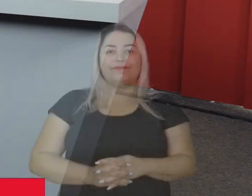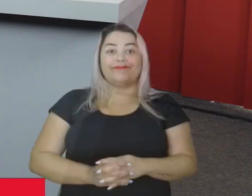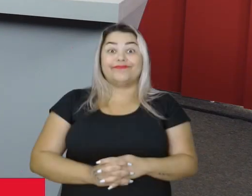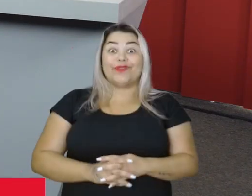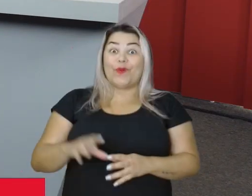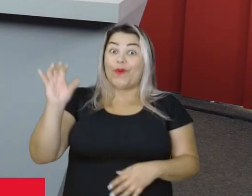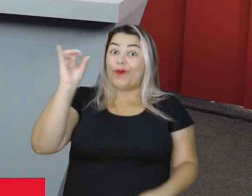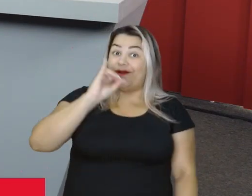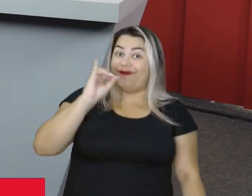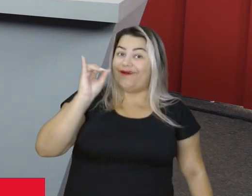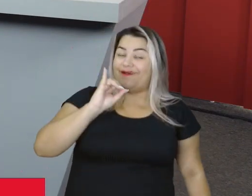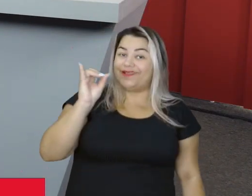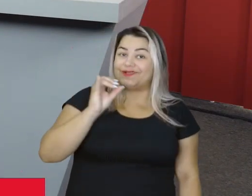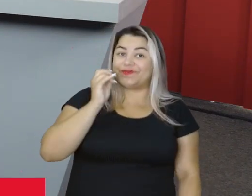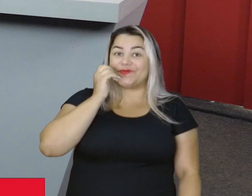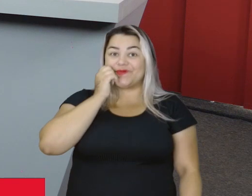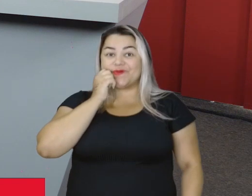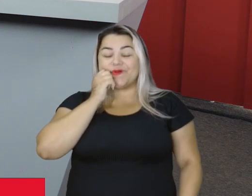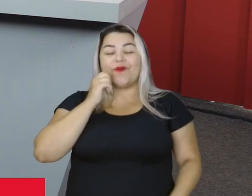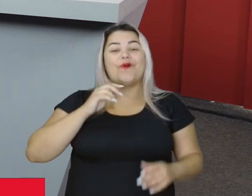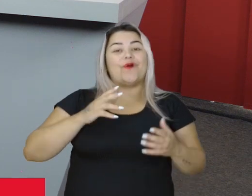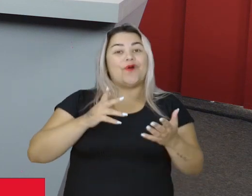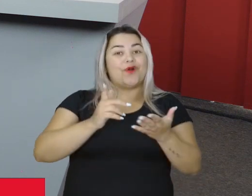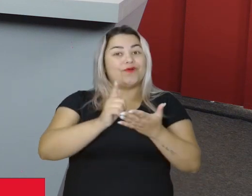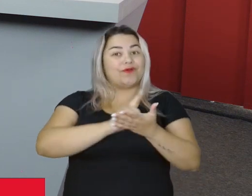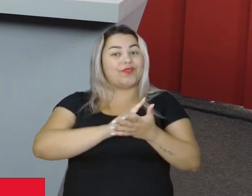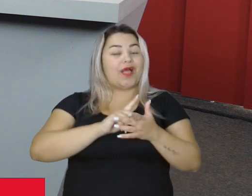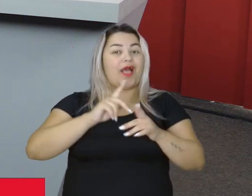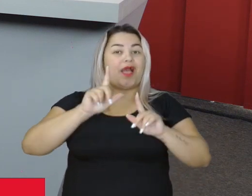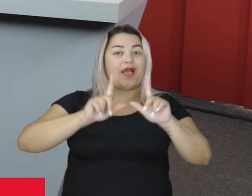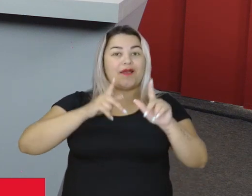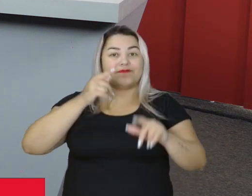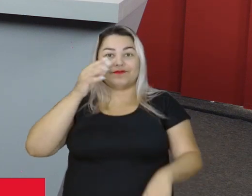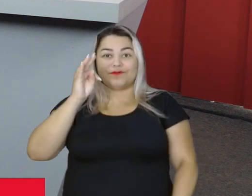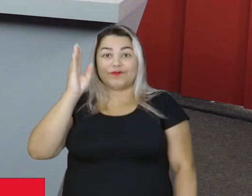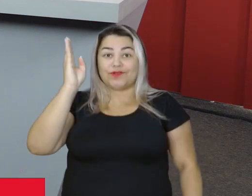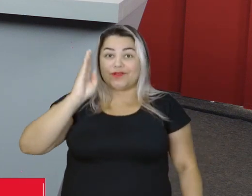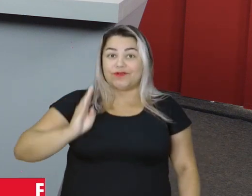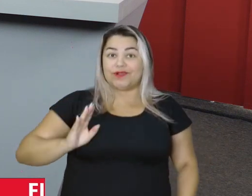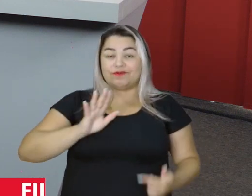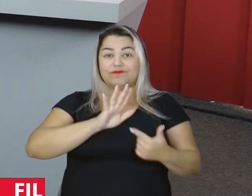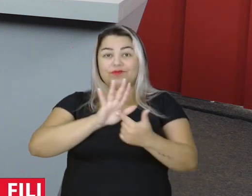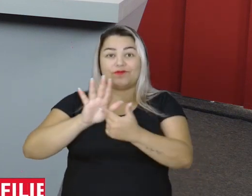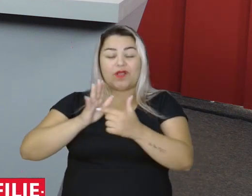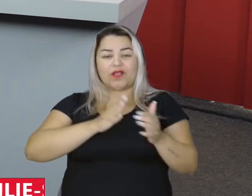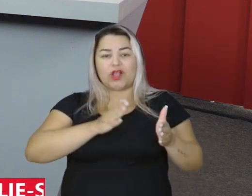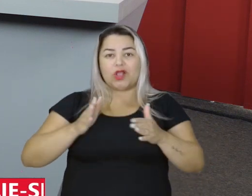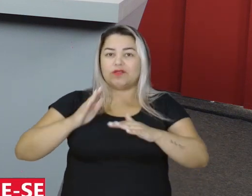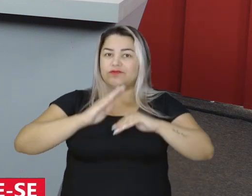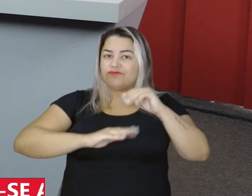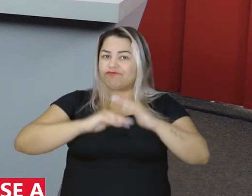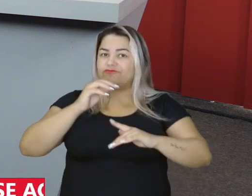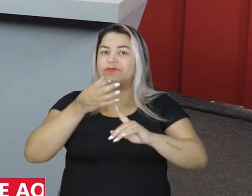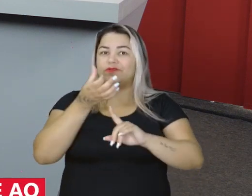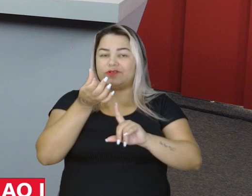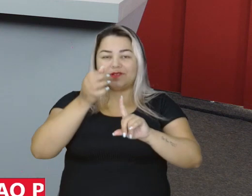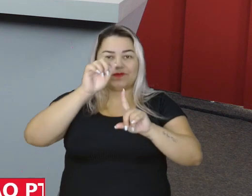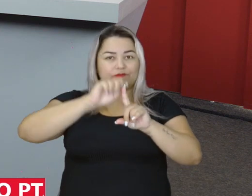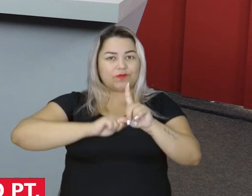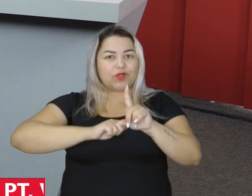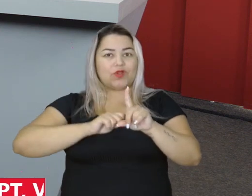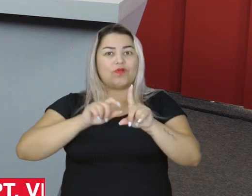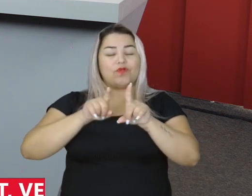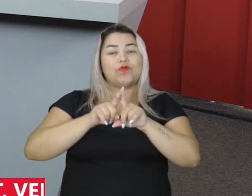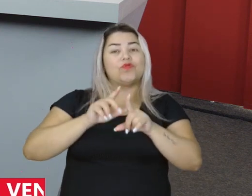Olá, eu sou Amanda Guerra e o jornal PT Brasil vai exibir uma série com as principais ações dos seis primeiros meses de governo do